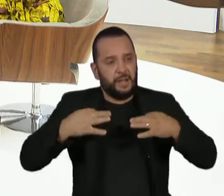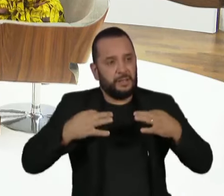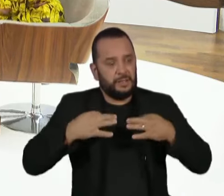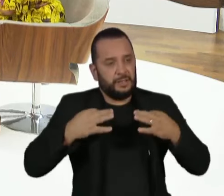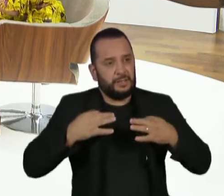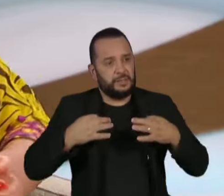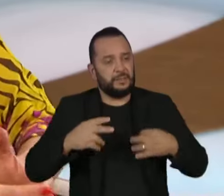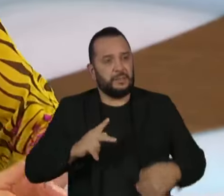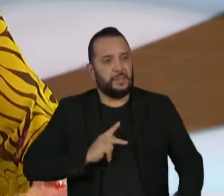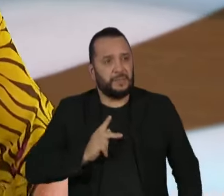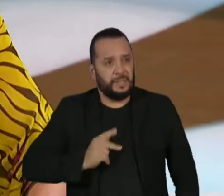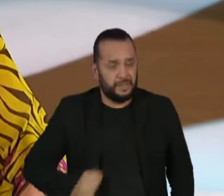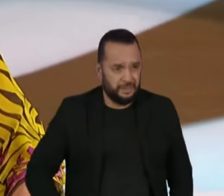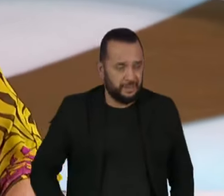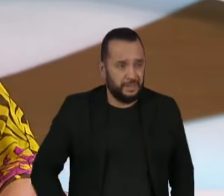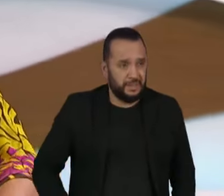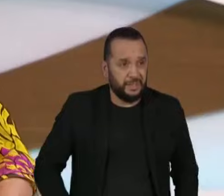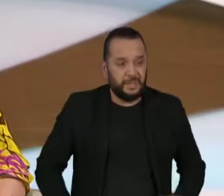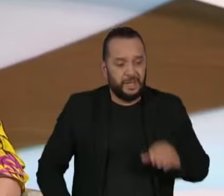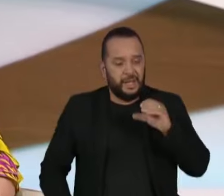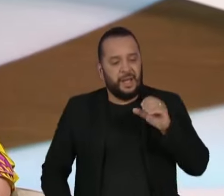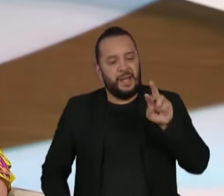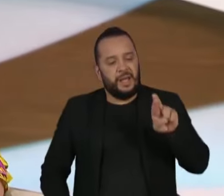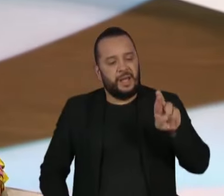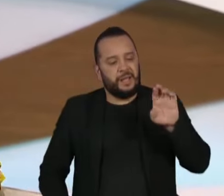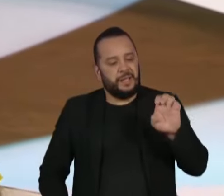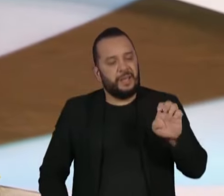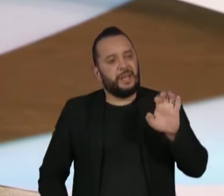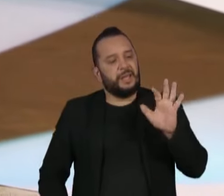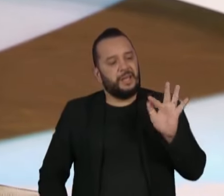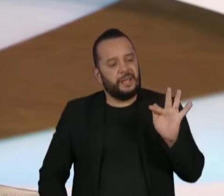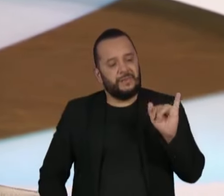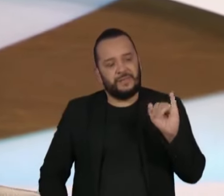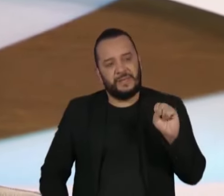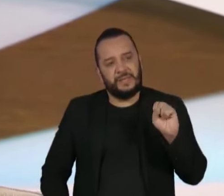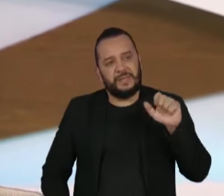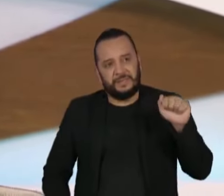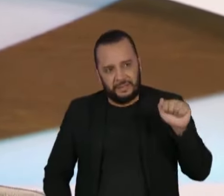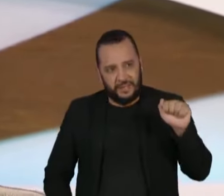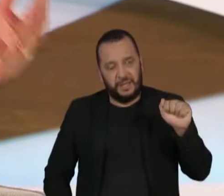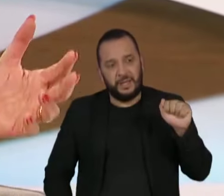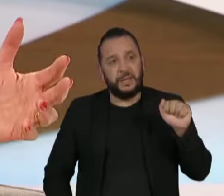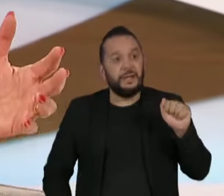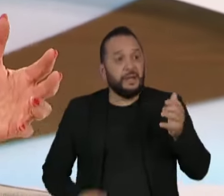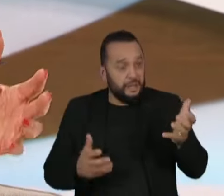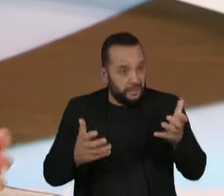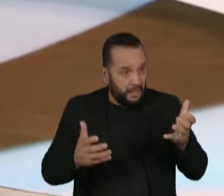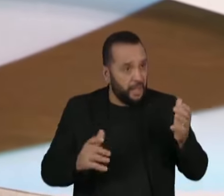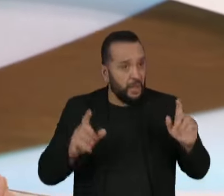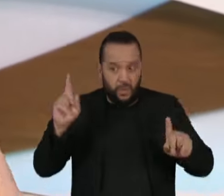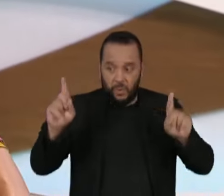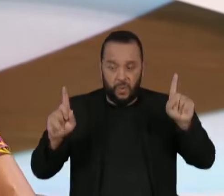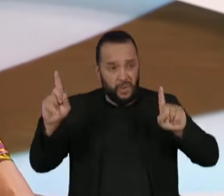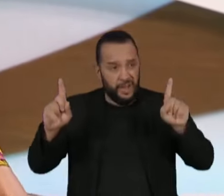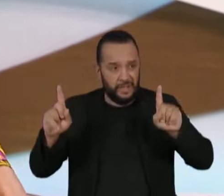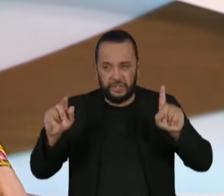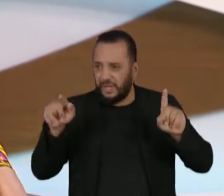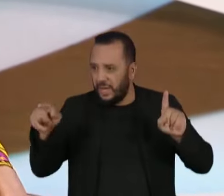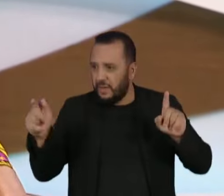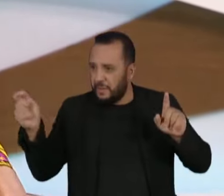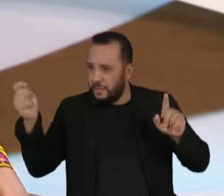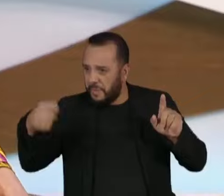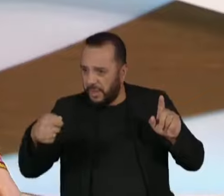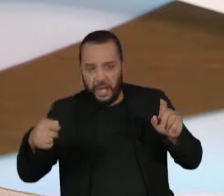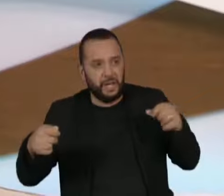E aí, se a Crefisa quiser entrar nessa concorrência, quiser cobrir o valor,